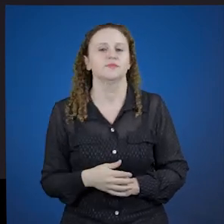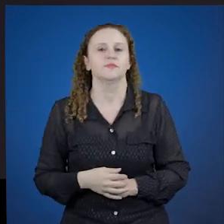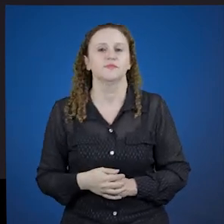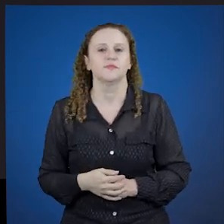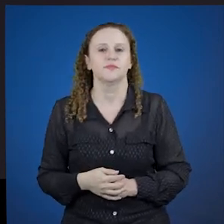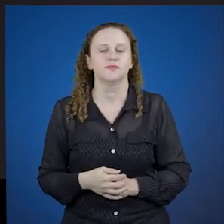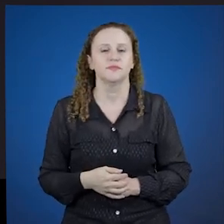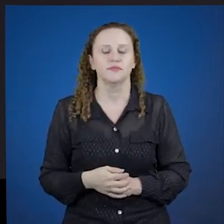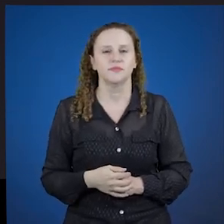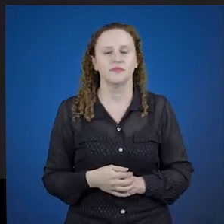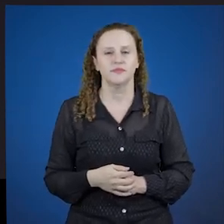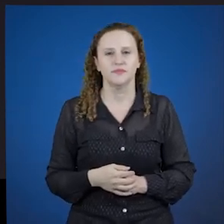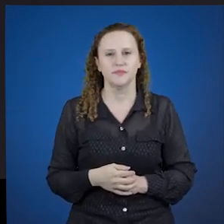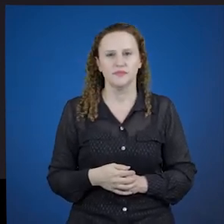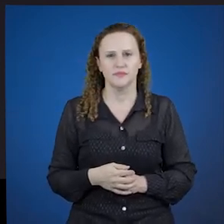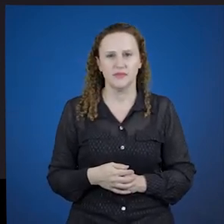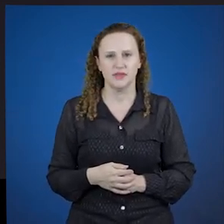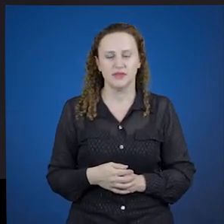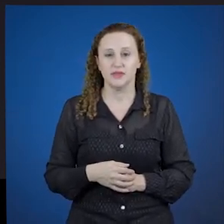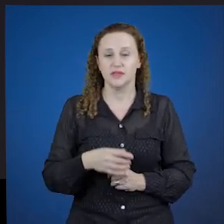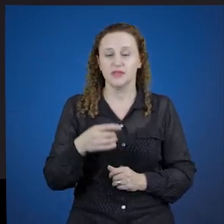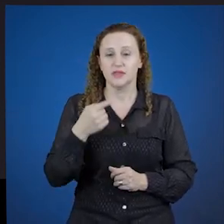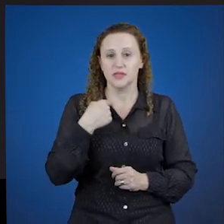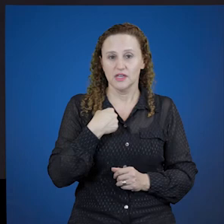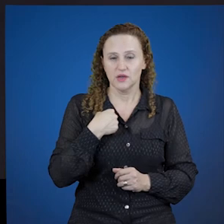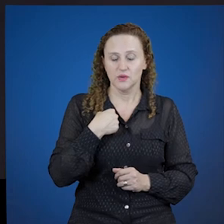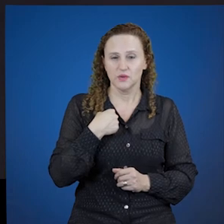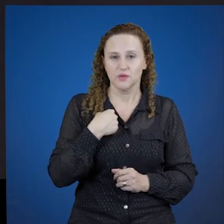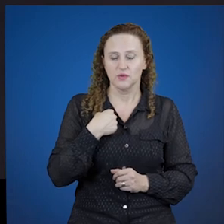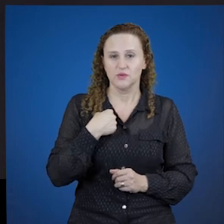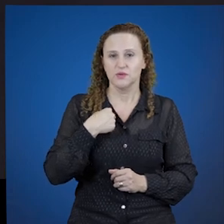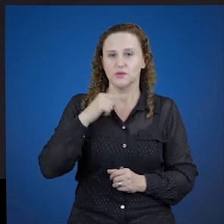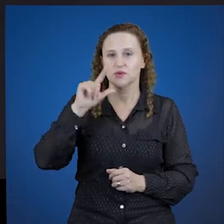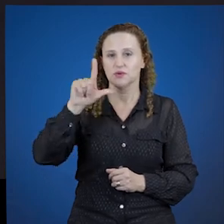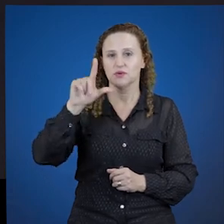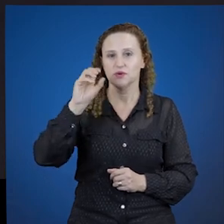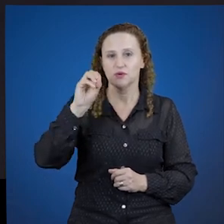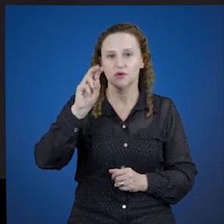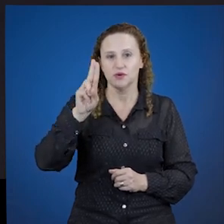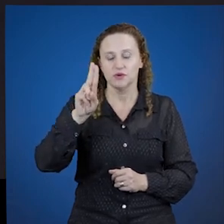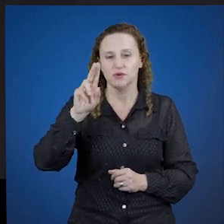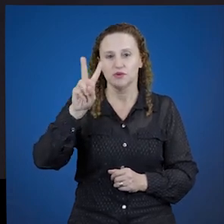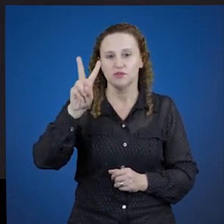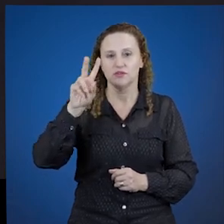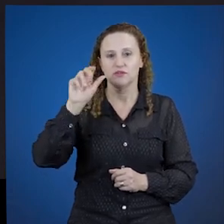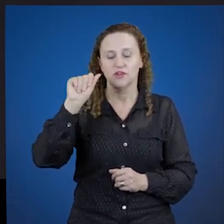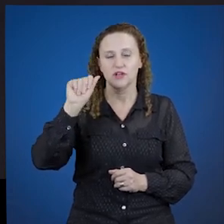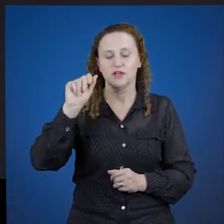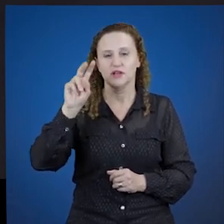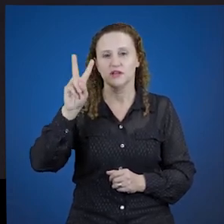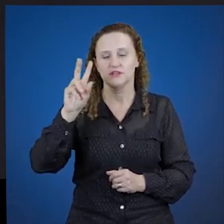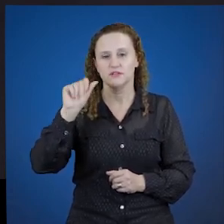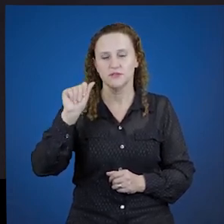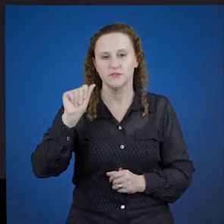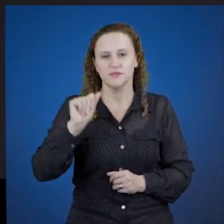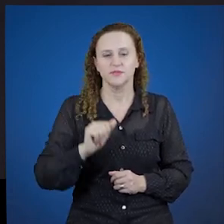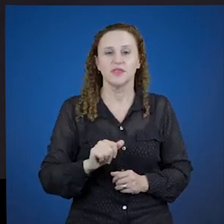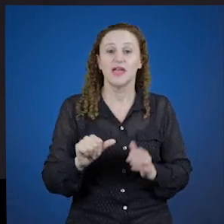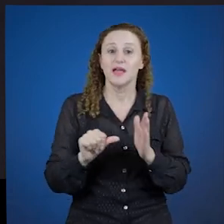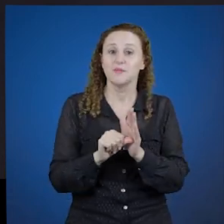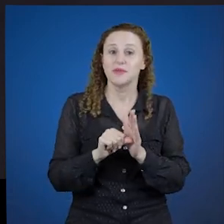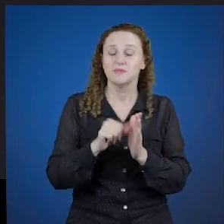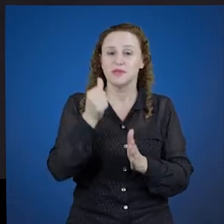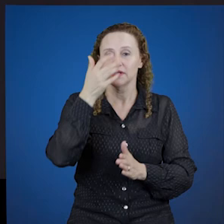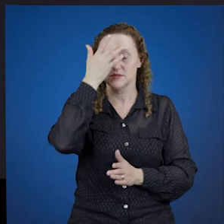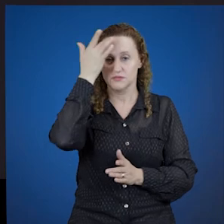Então, para eu dizer, eu louvava, peguei aqui, a terminação aqui do